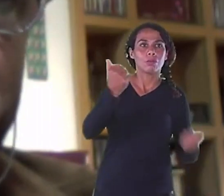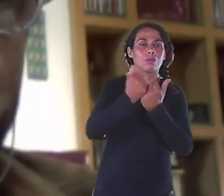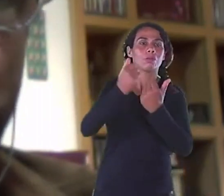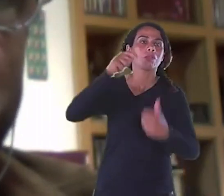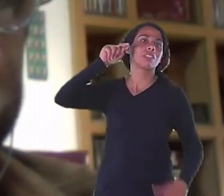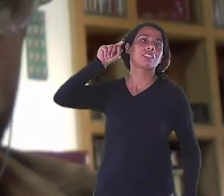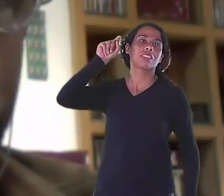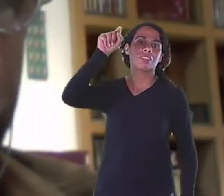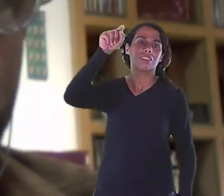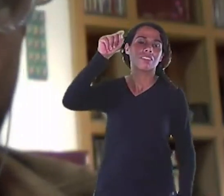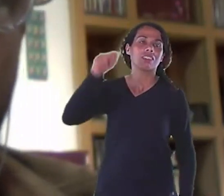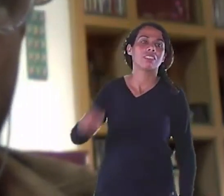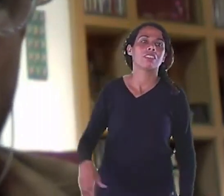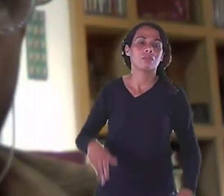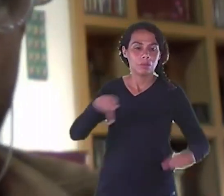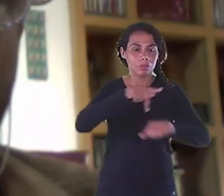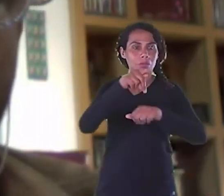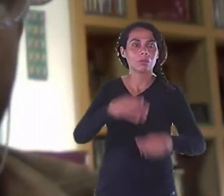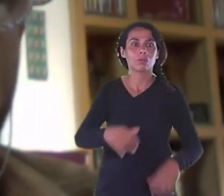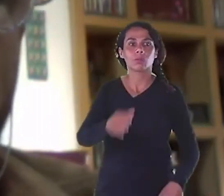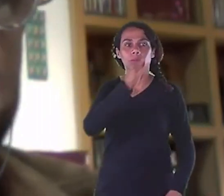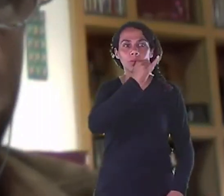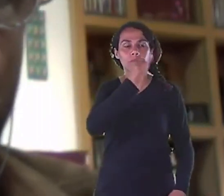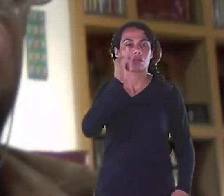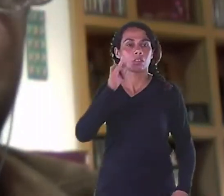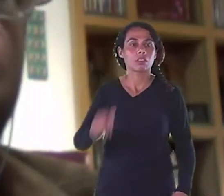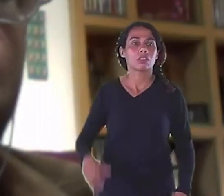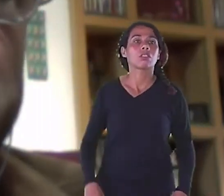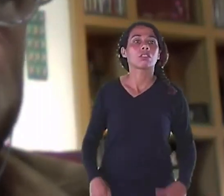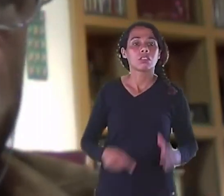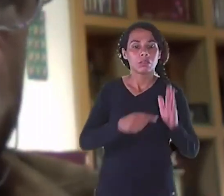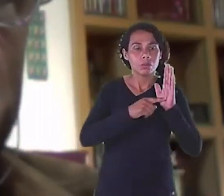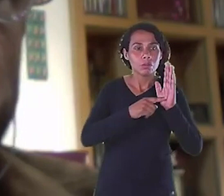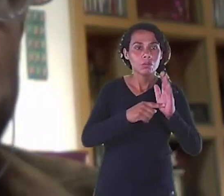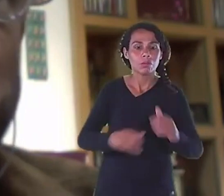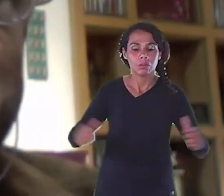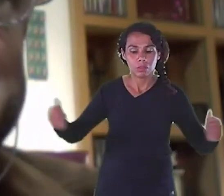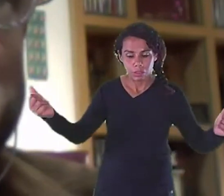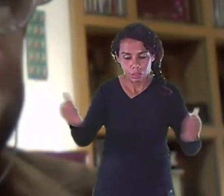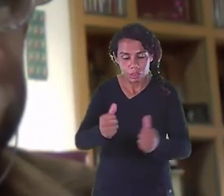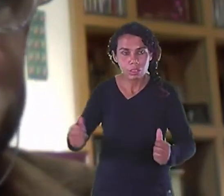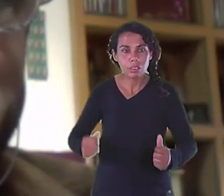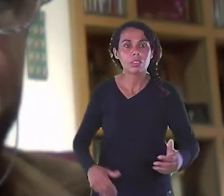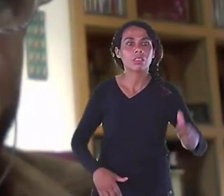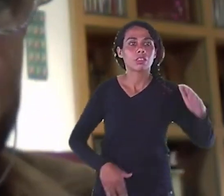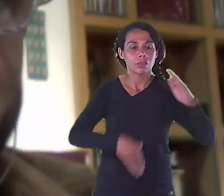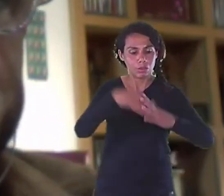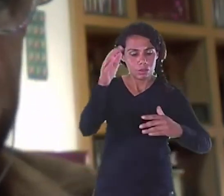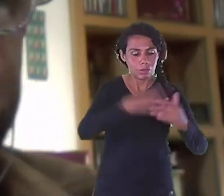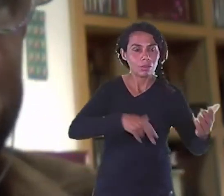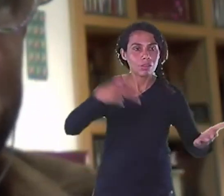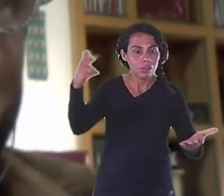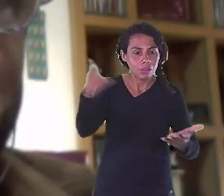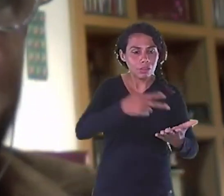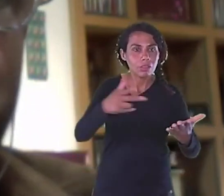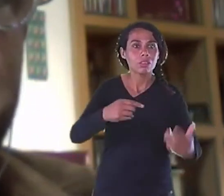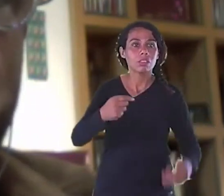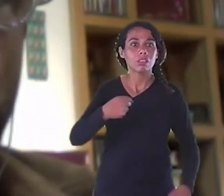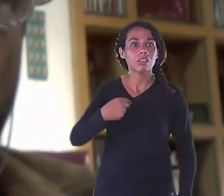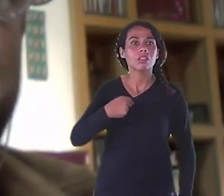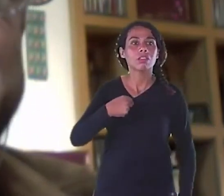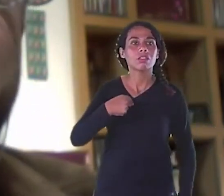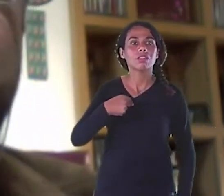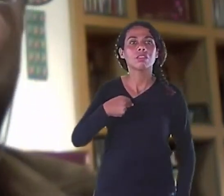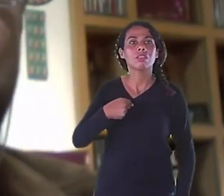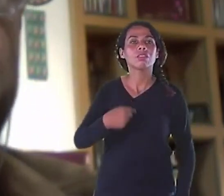italiana Da arte Da educação italiana Para o exterior Que promoveu isso E Essa Medalha Ela é